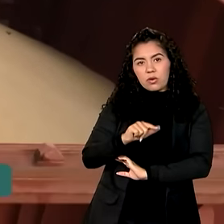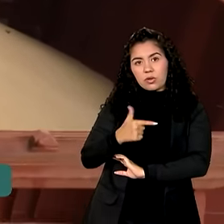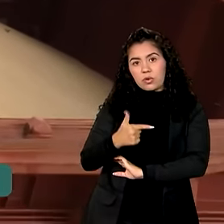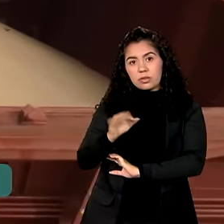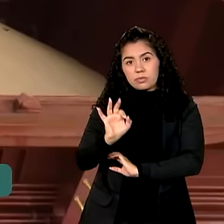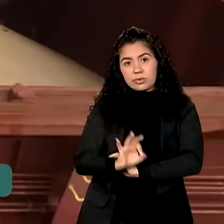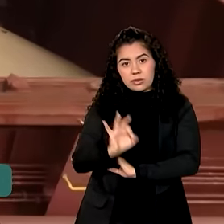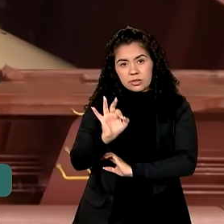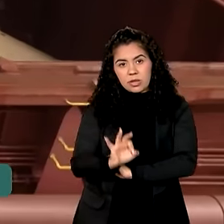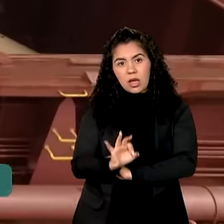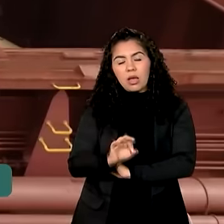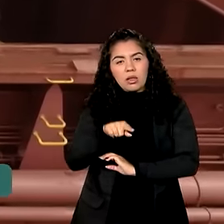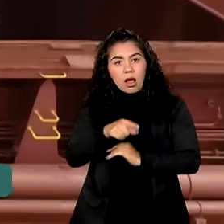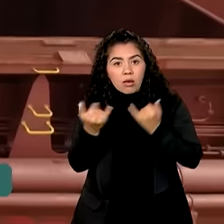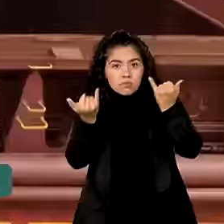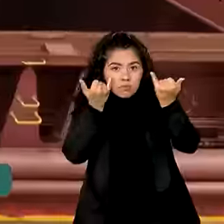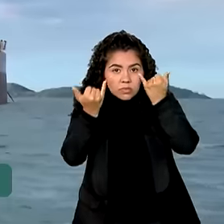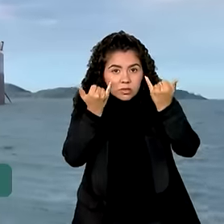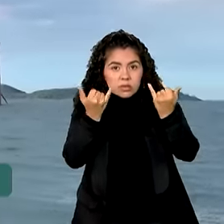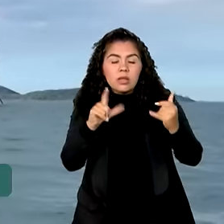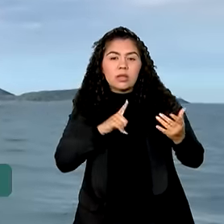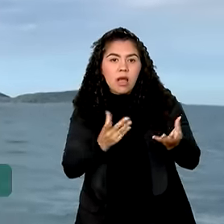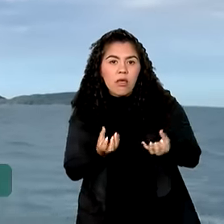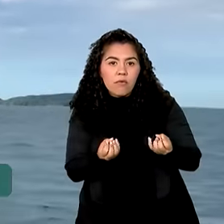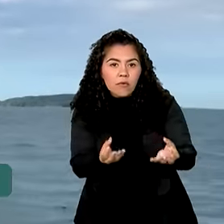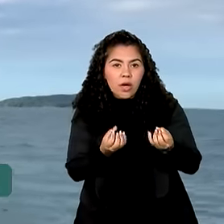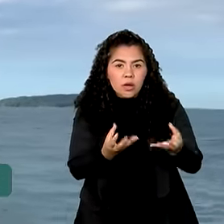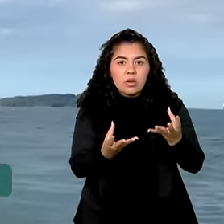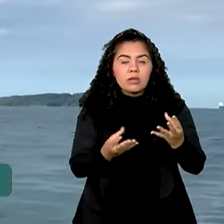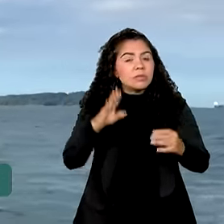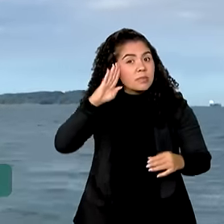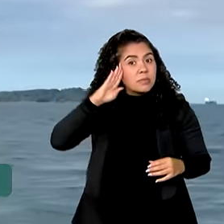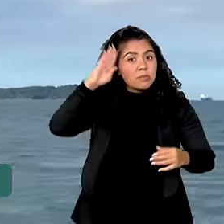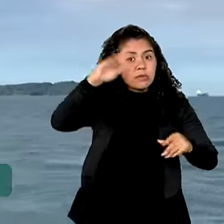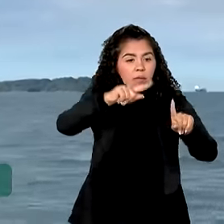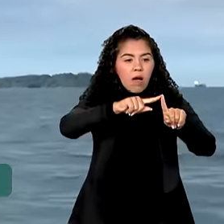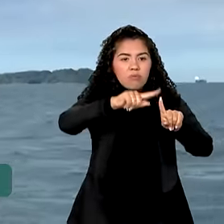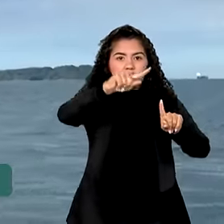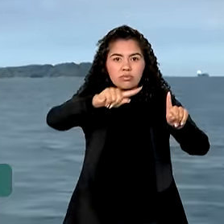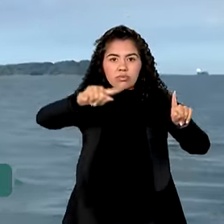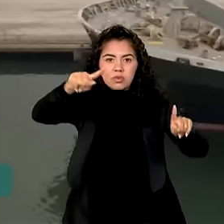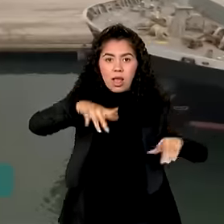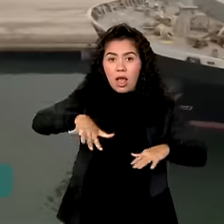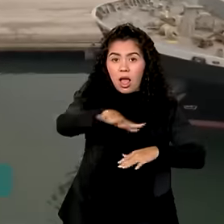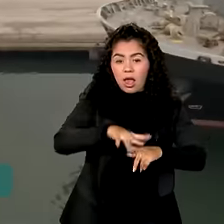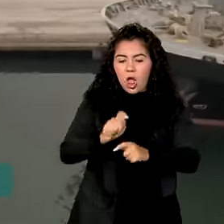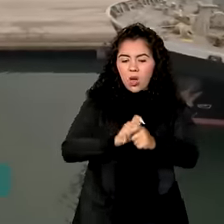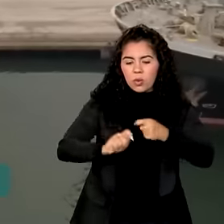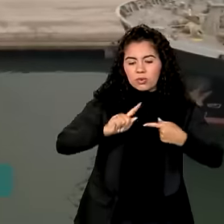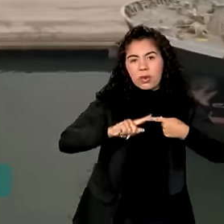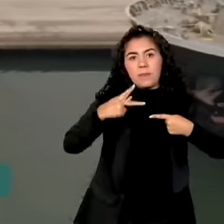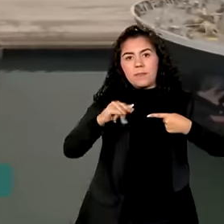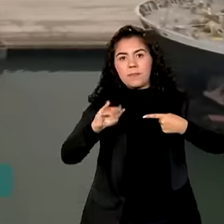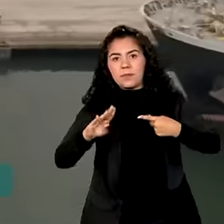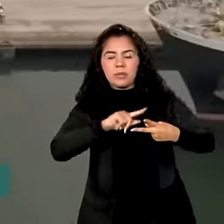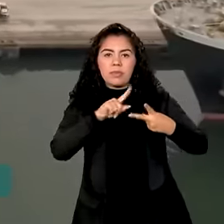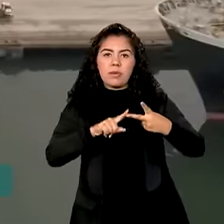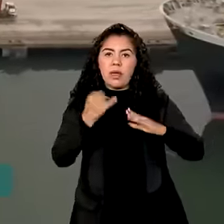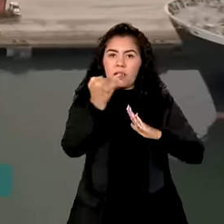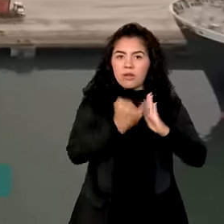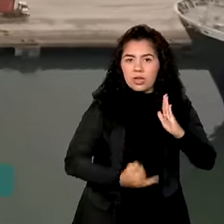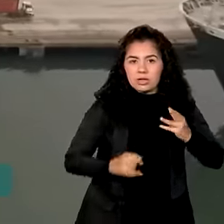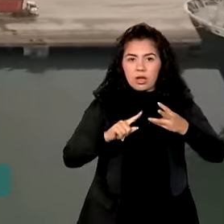O Boletim Focus traz as previsões dos principais indicadores econômicos, como PIB, inflação,